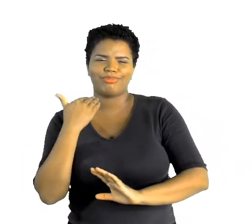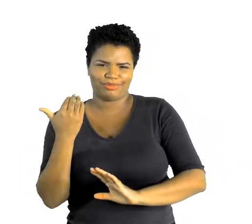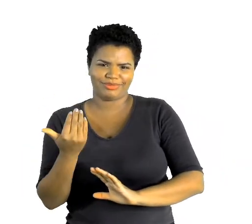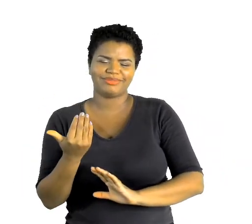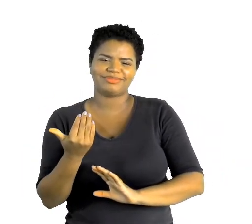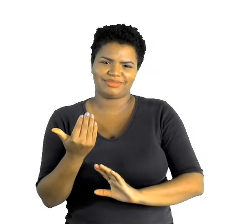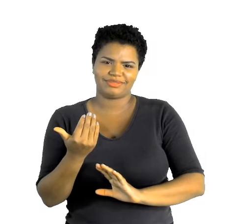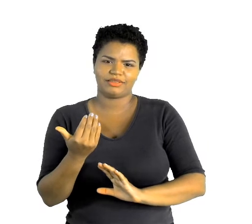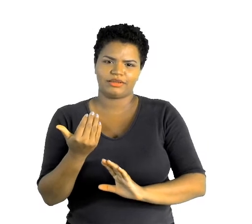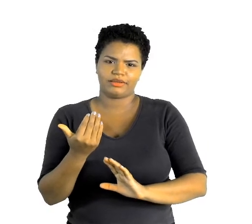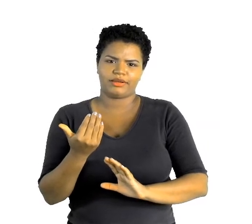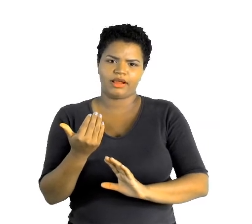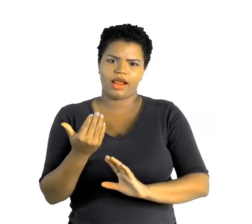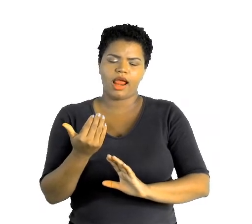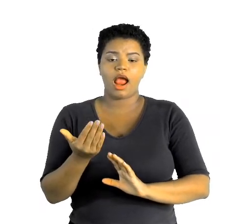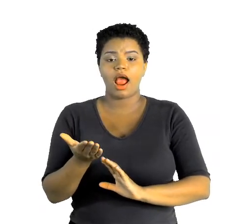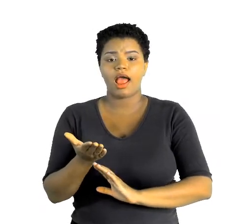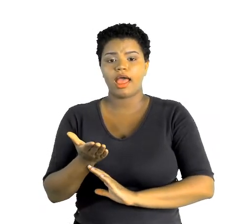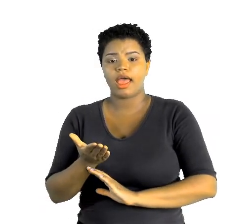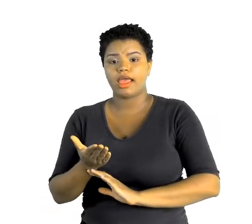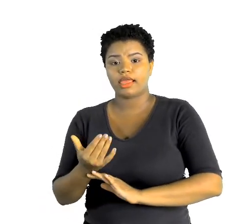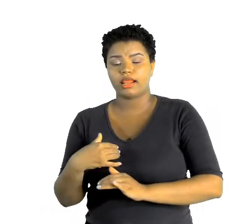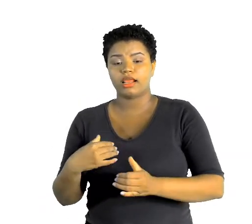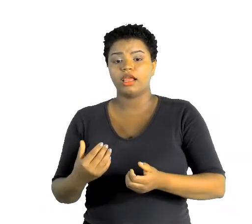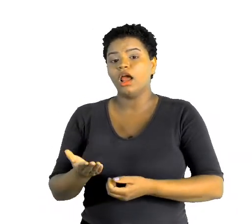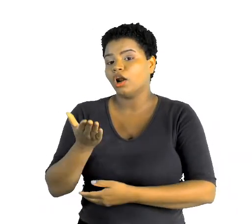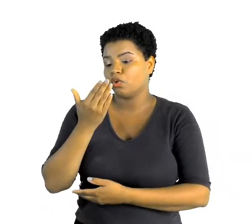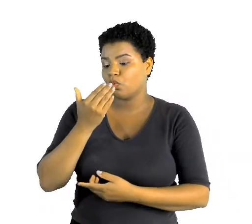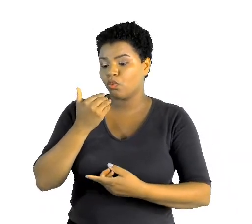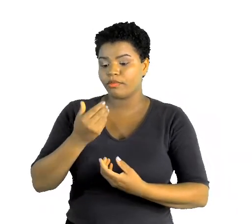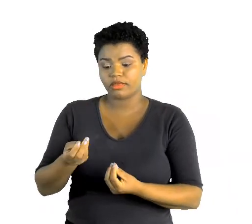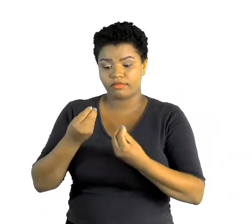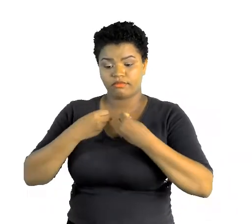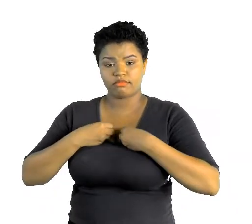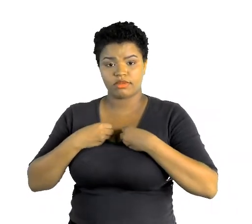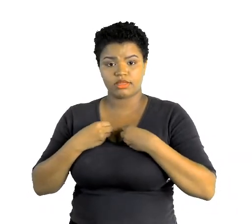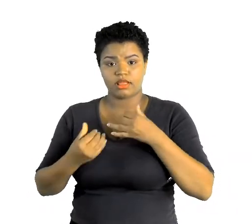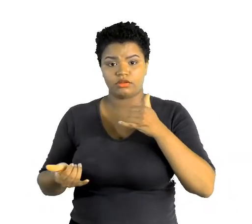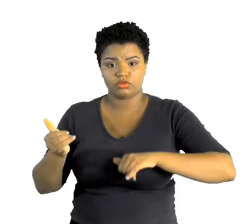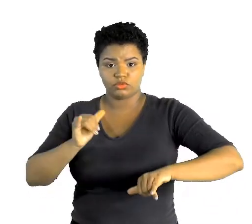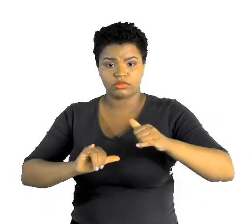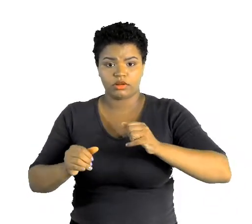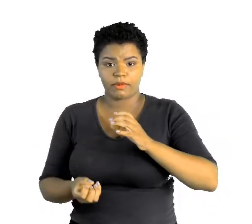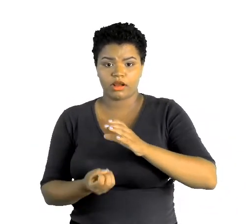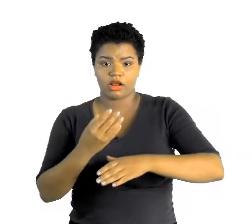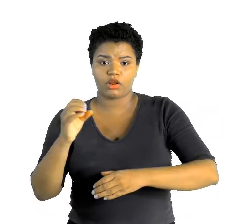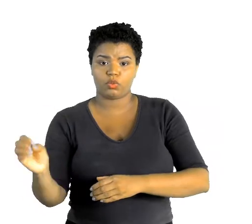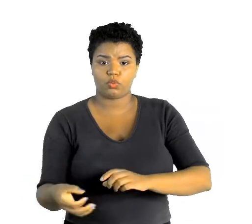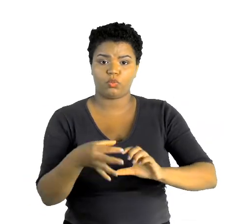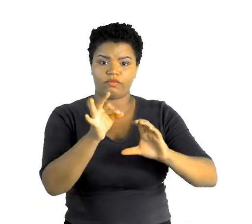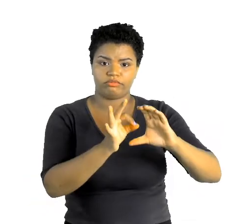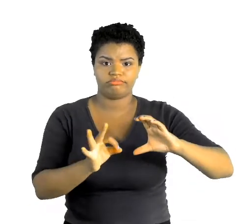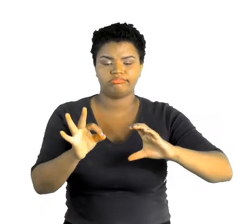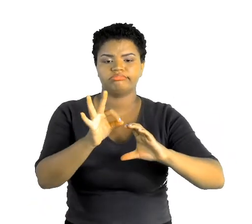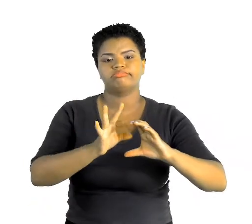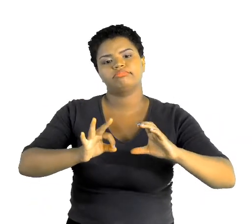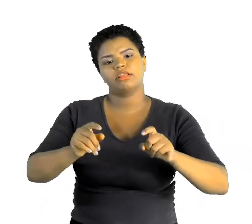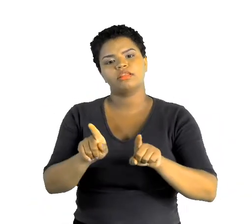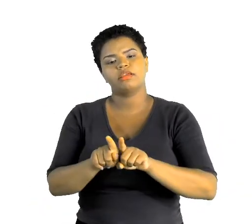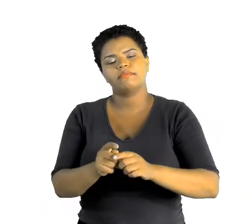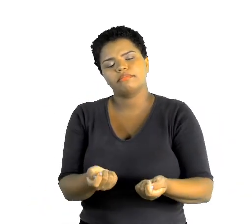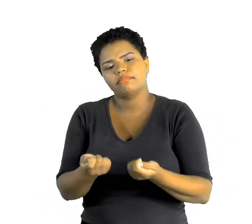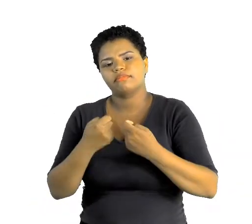alimentos que é retirada as substâncias para fazer novas células e também para dar energia para o nosso corpo funcionar.